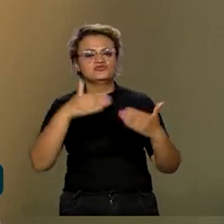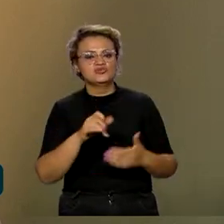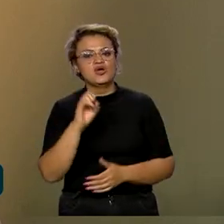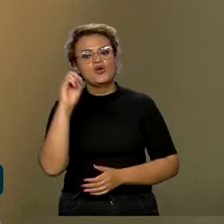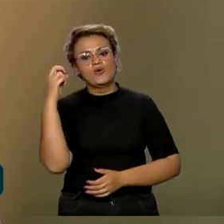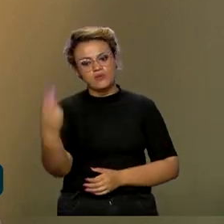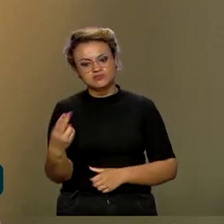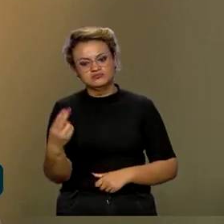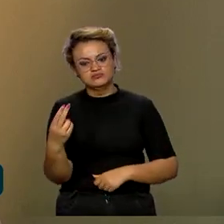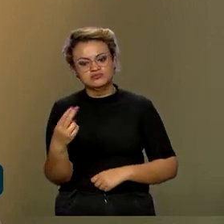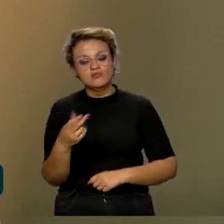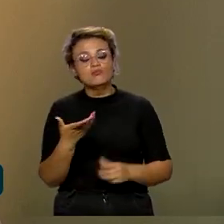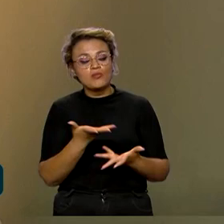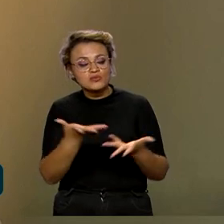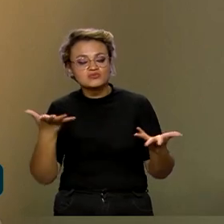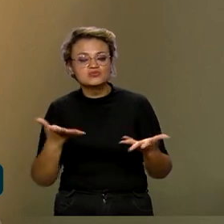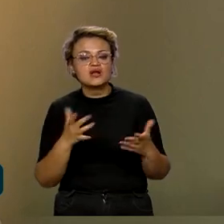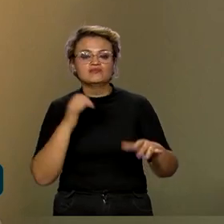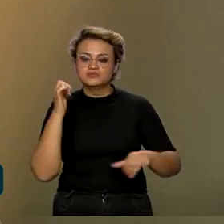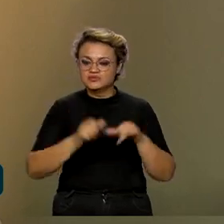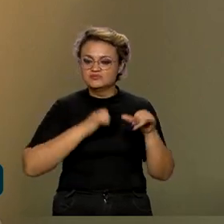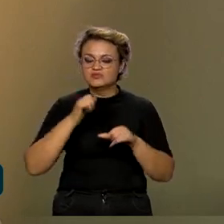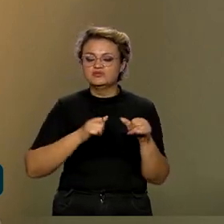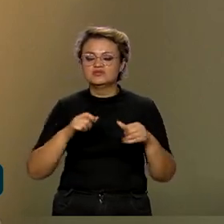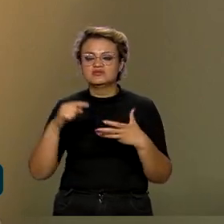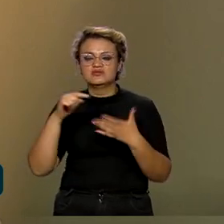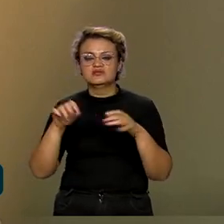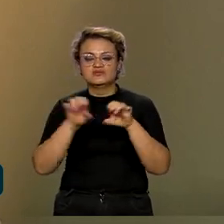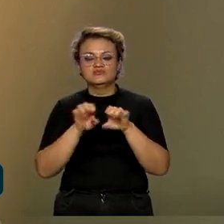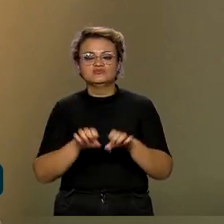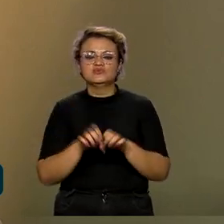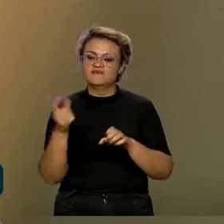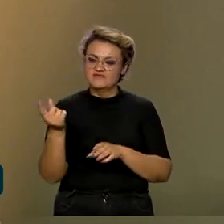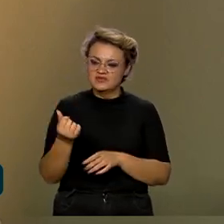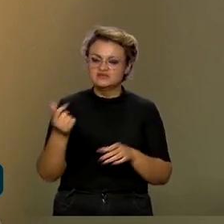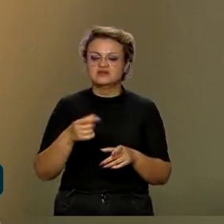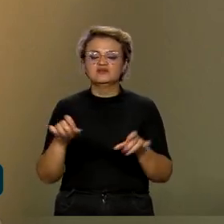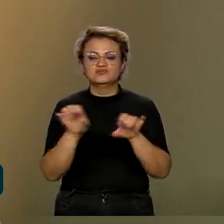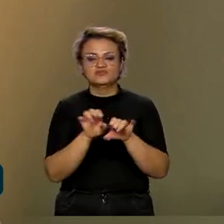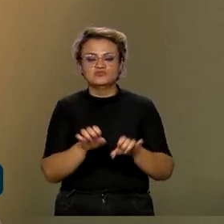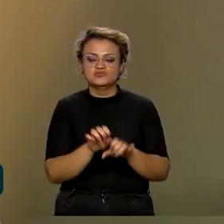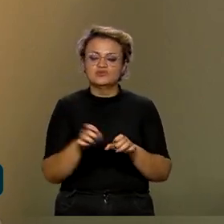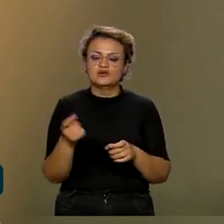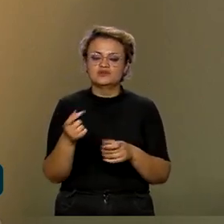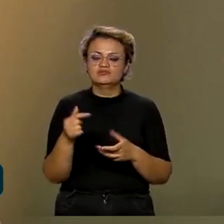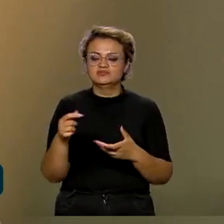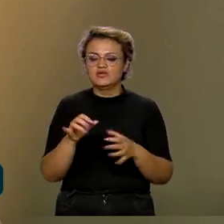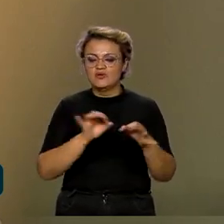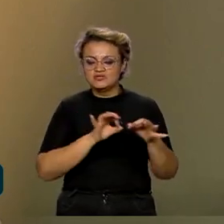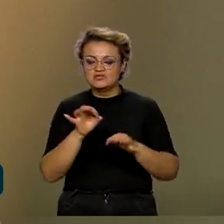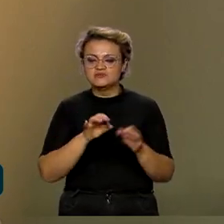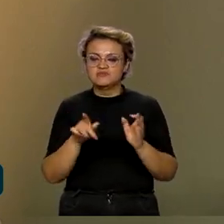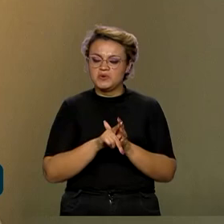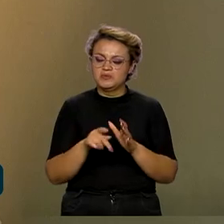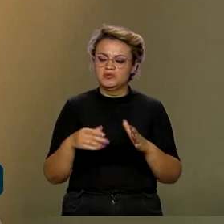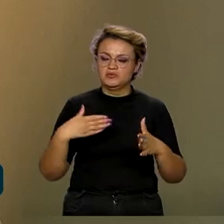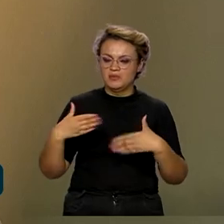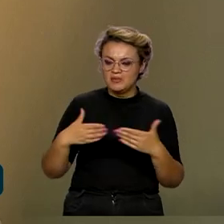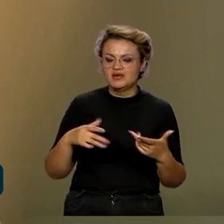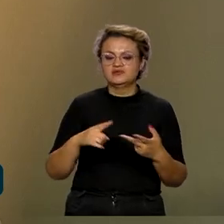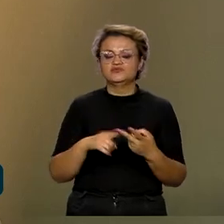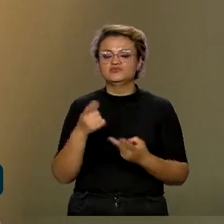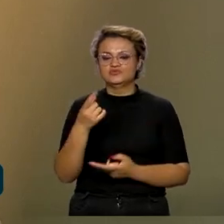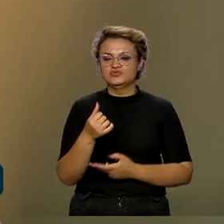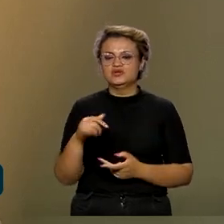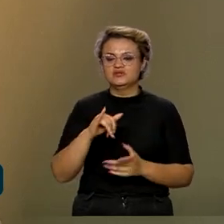menos colocar sobre a mesa, a reforma na arquitetura financeira, na arquitetura comercial, por exemplo, na Organização Mundial do Comércio, no Fundo